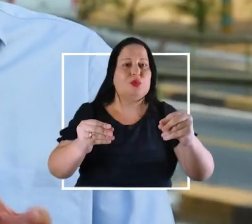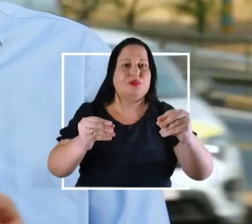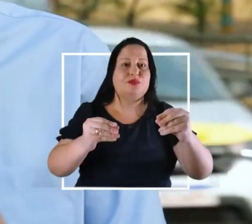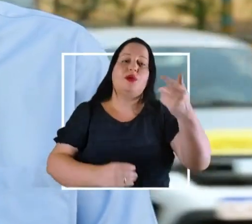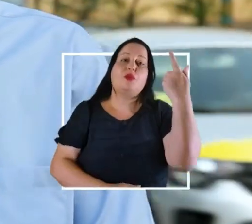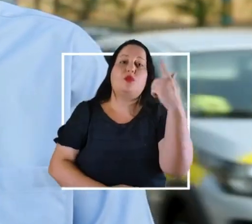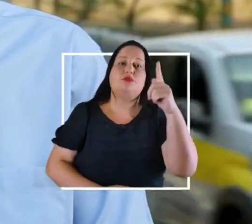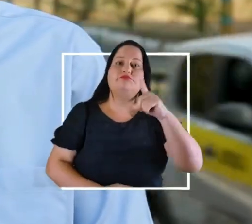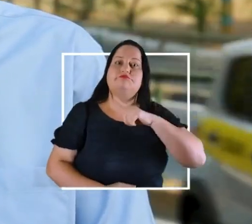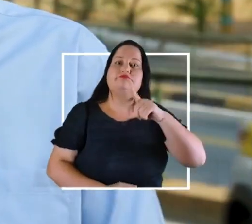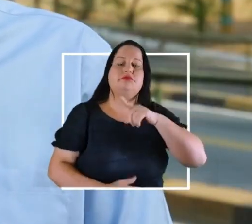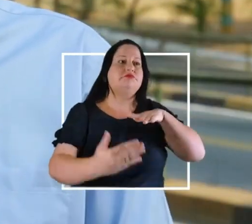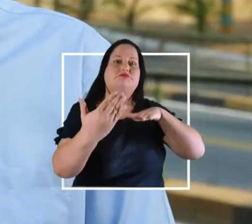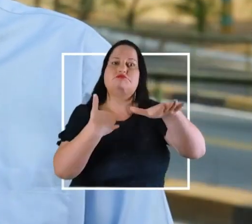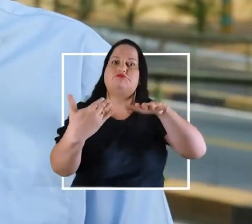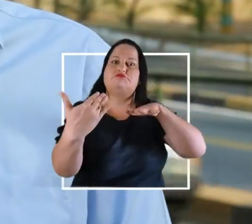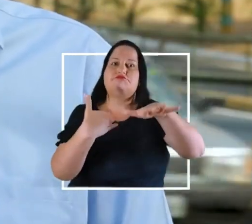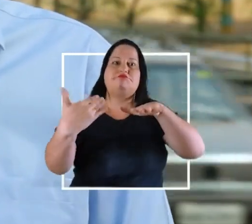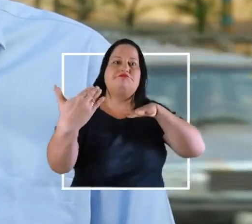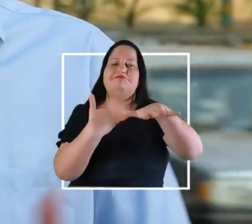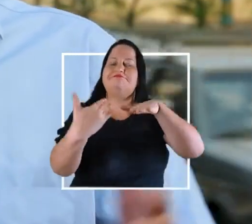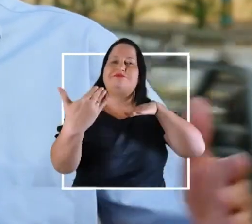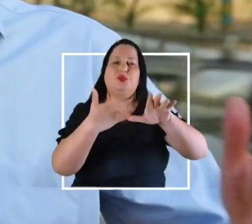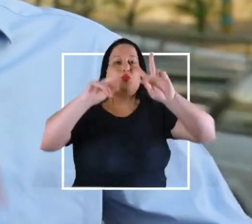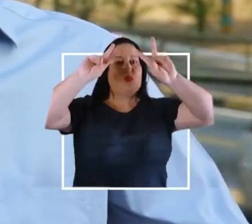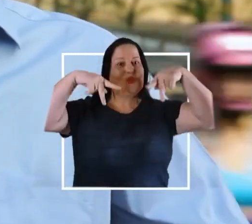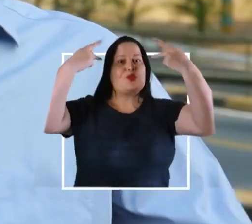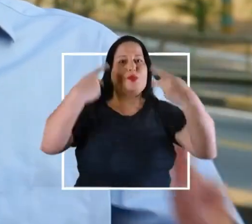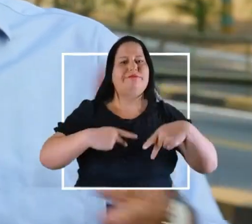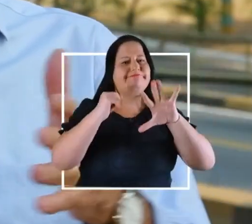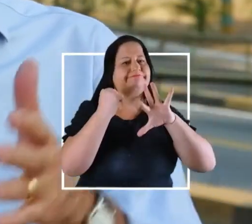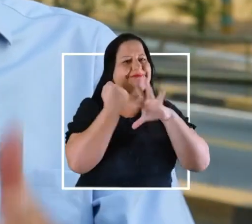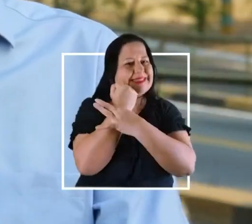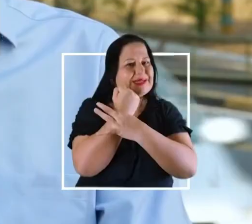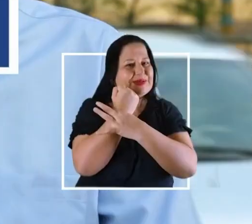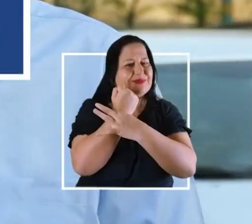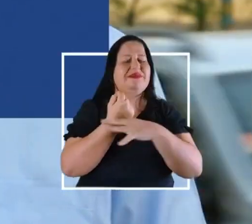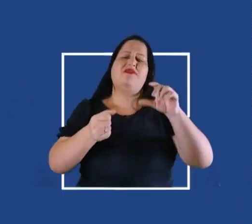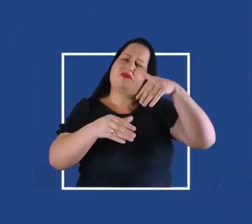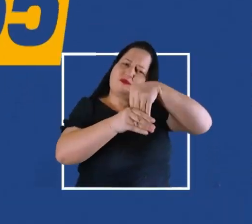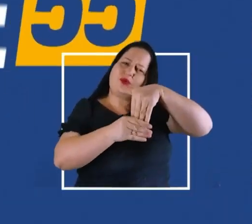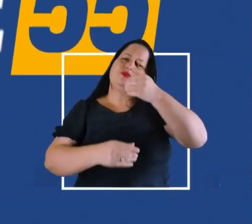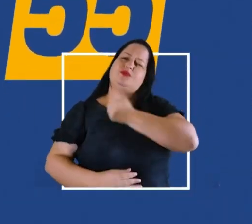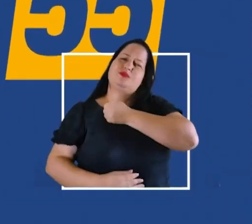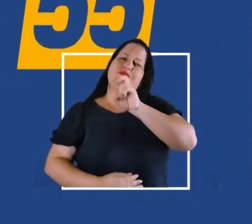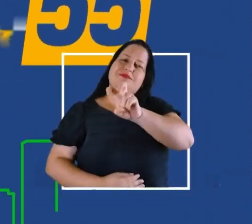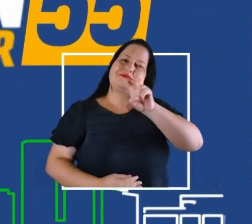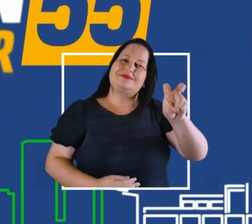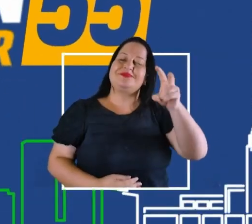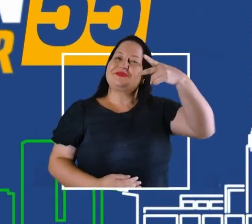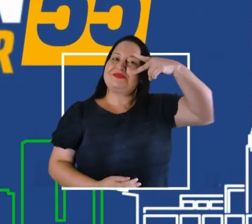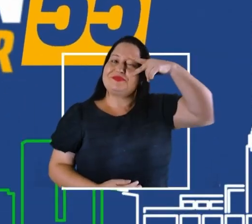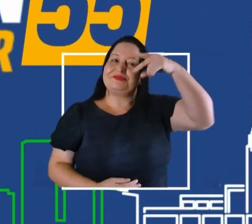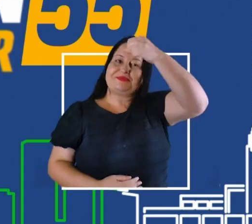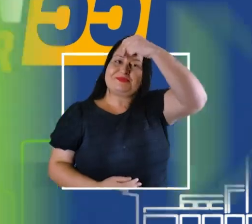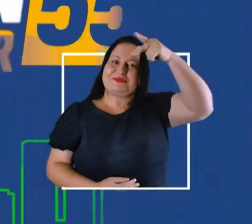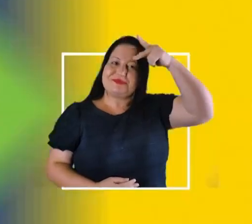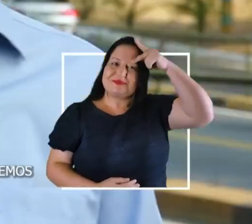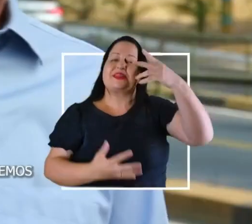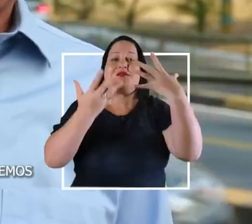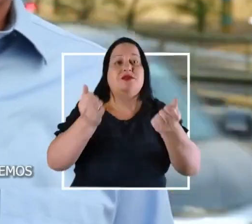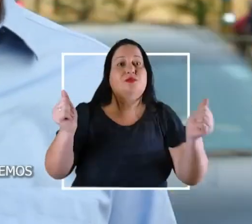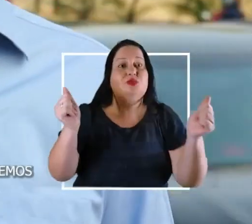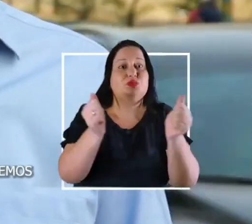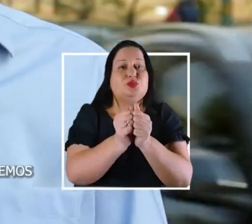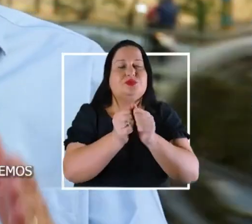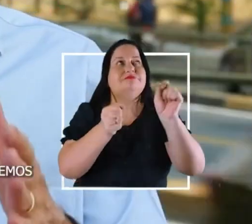Goiânia com mais mobilidade e um trânsito humano e seguro. Vote 55. Vandelã Prefeito.